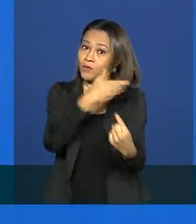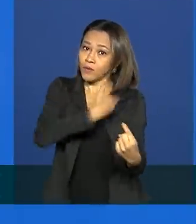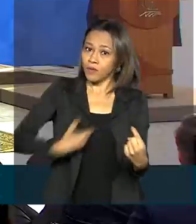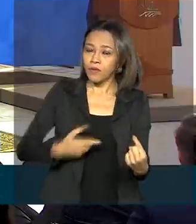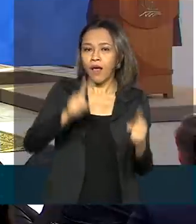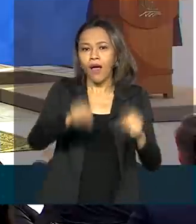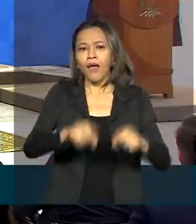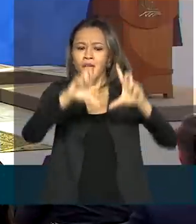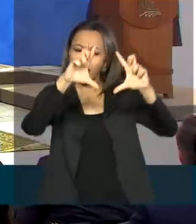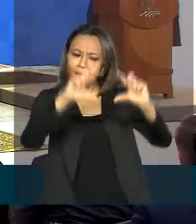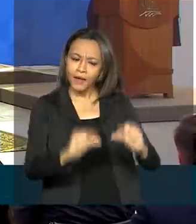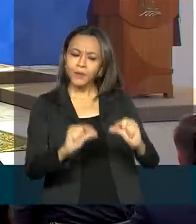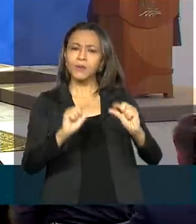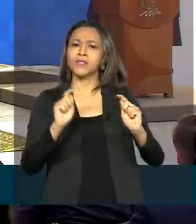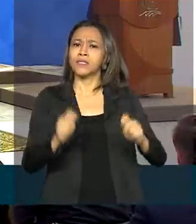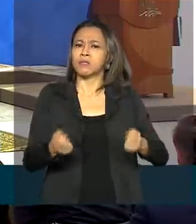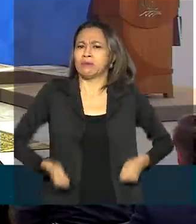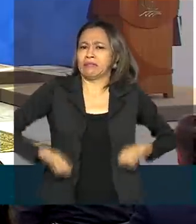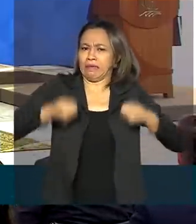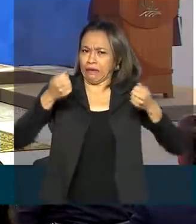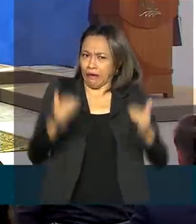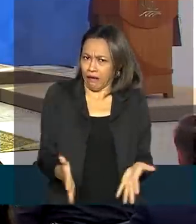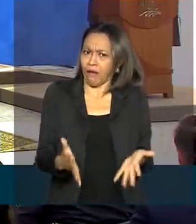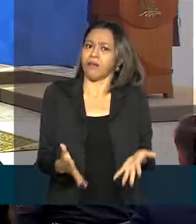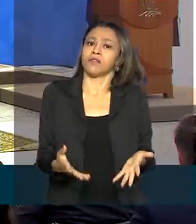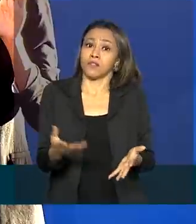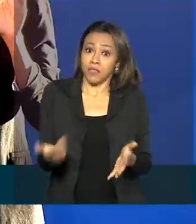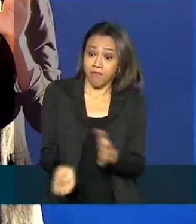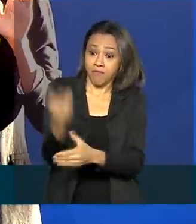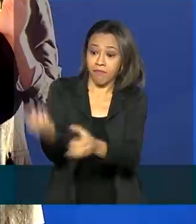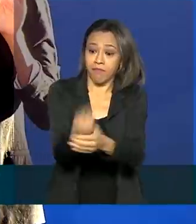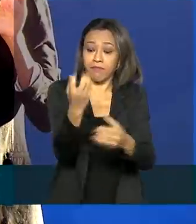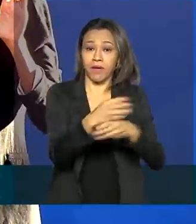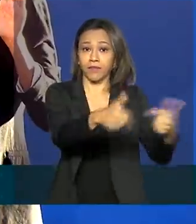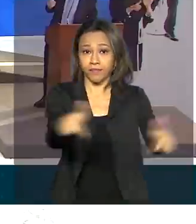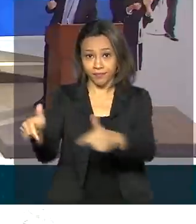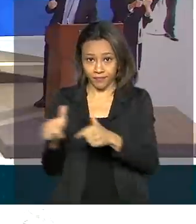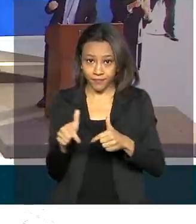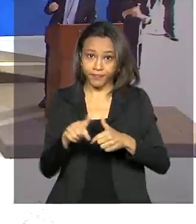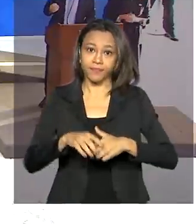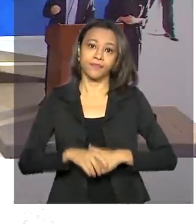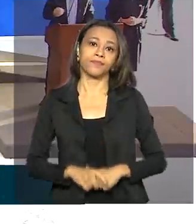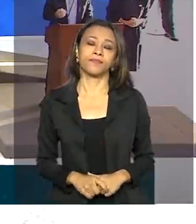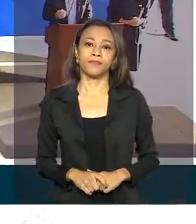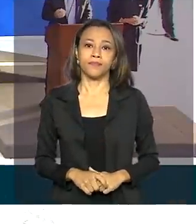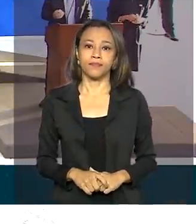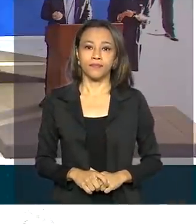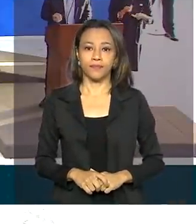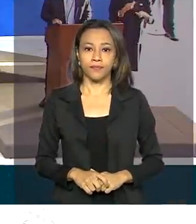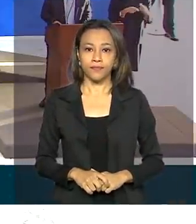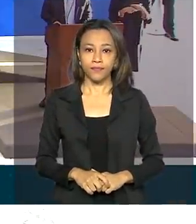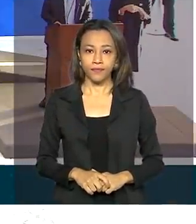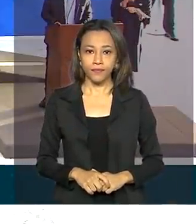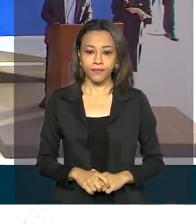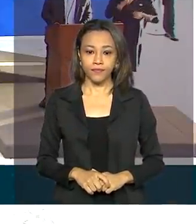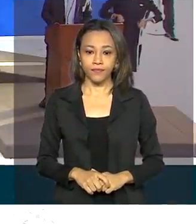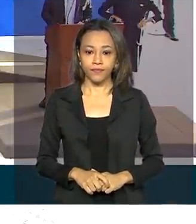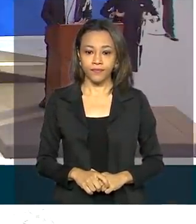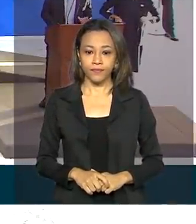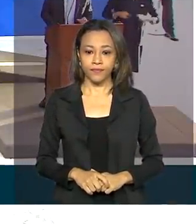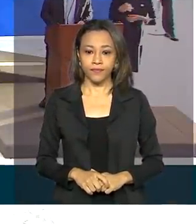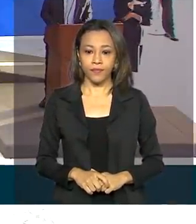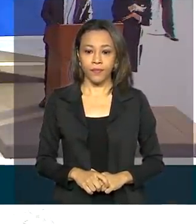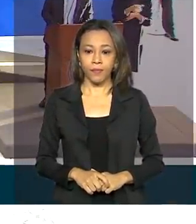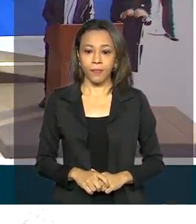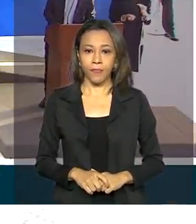é reduzir o chamado custo Brasil e gerar mais emprego. A economia para o setor produtivo chega próximo a